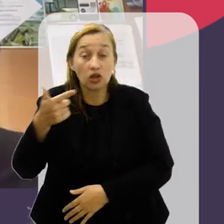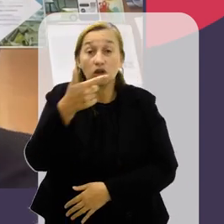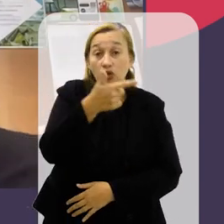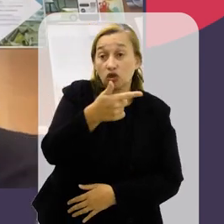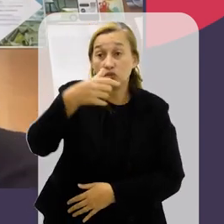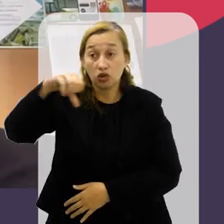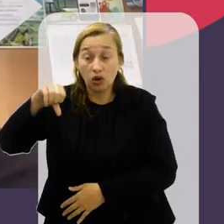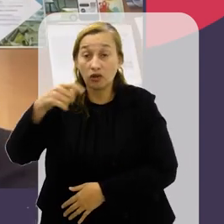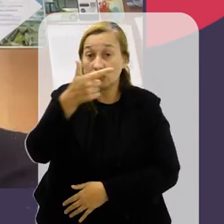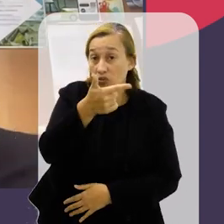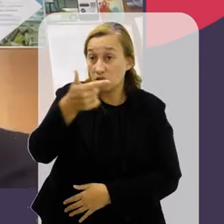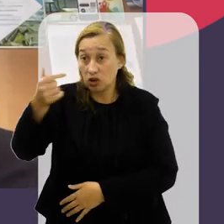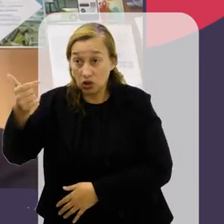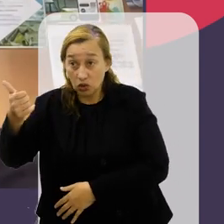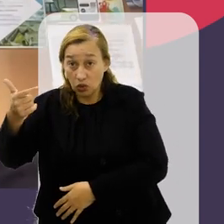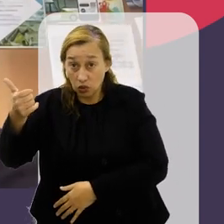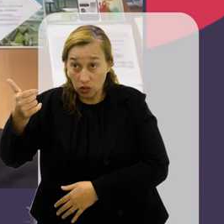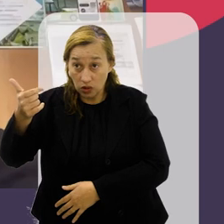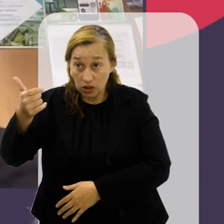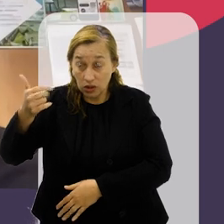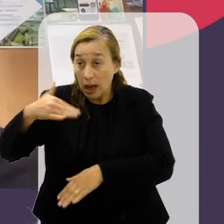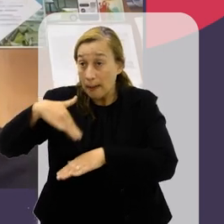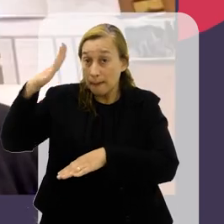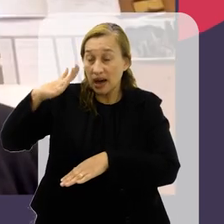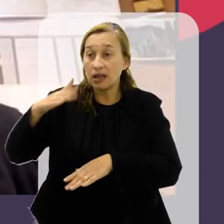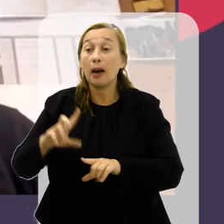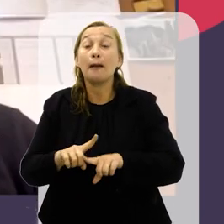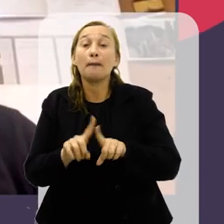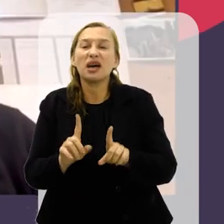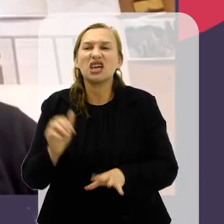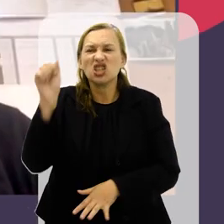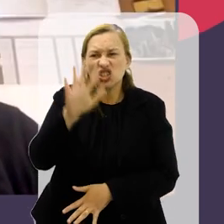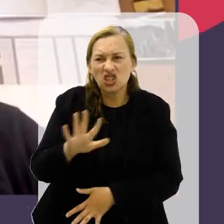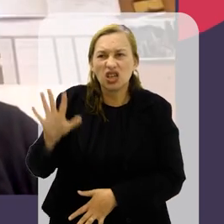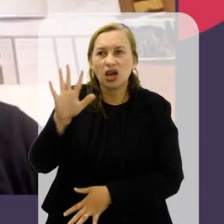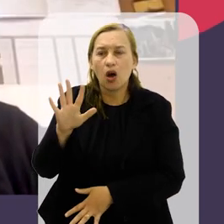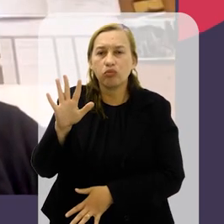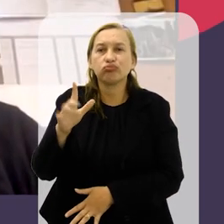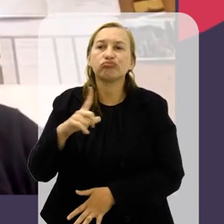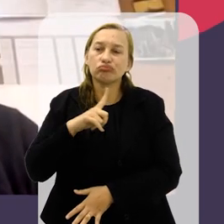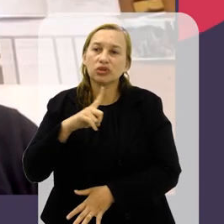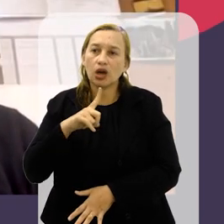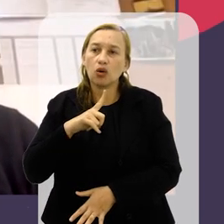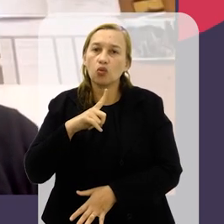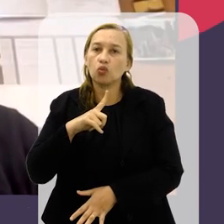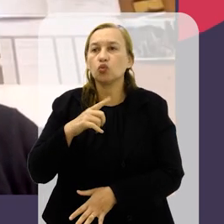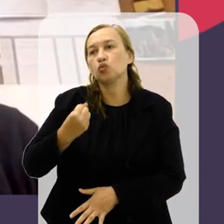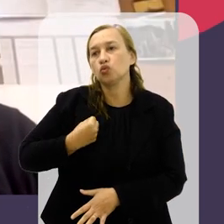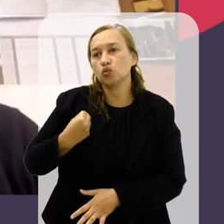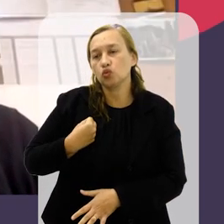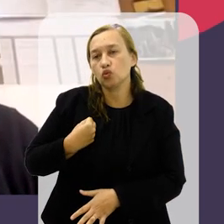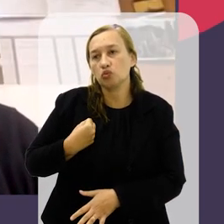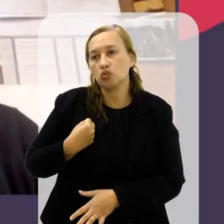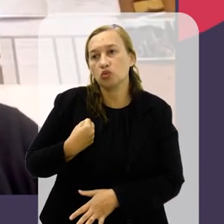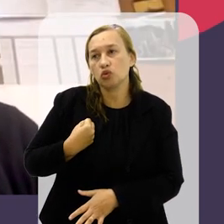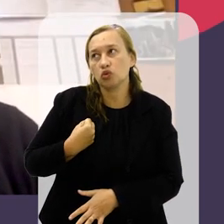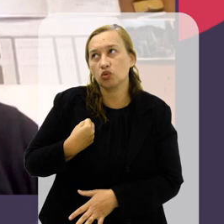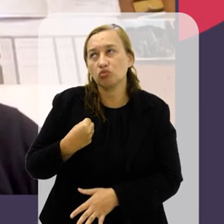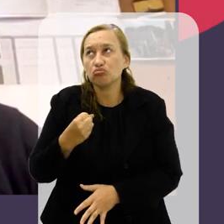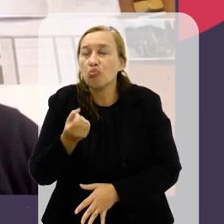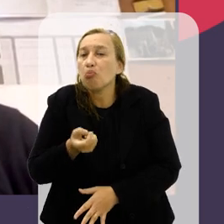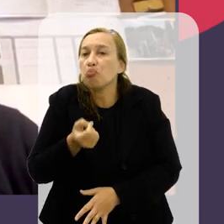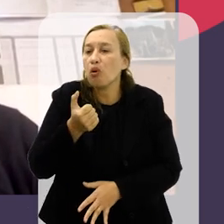aliás, entre 2009 e 2012, 2012 começam a subir novamente, mas, em geral, tem uma certa estabilidade do número de ocorrências com uma leve